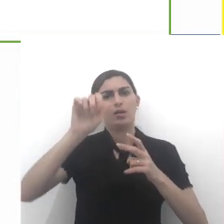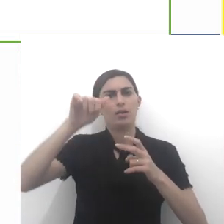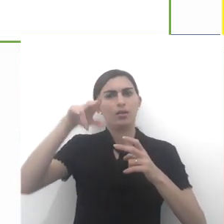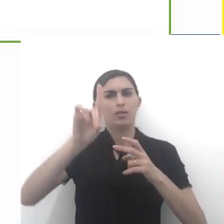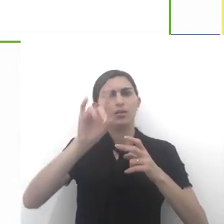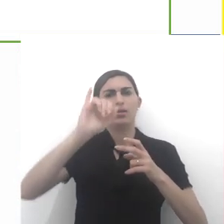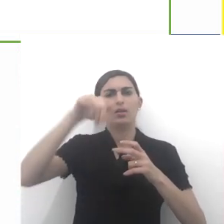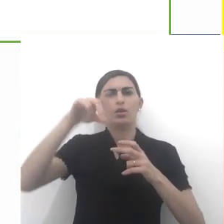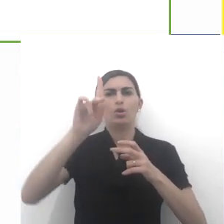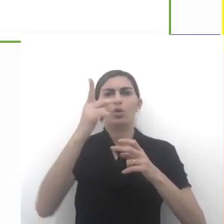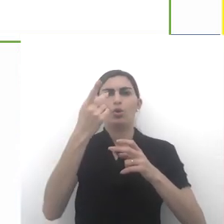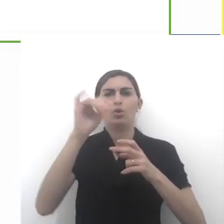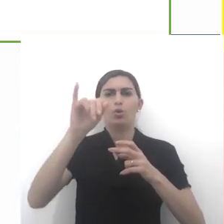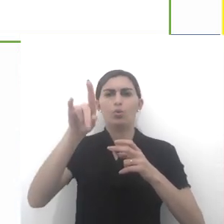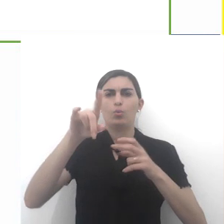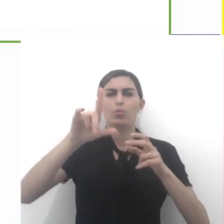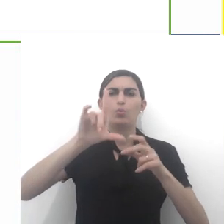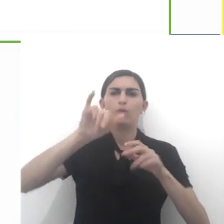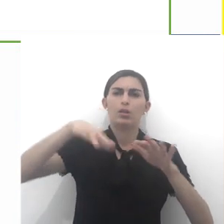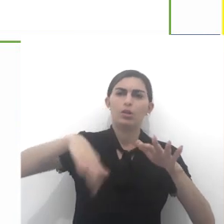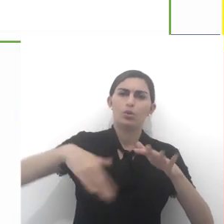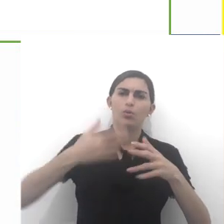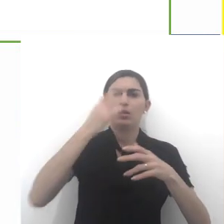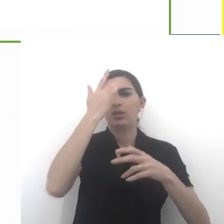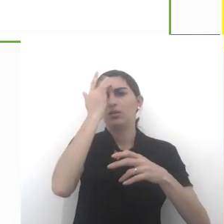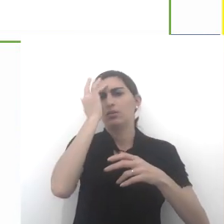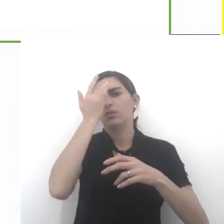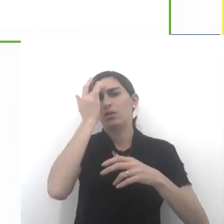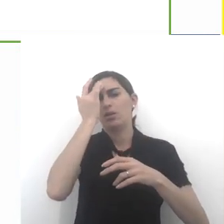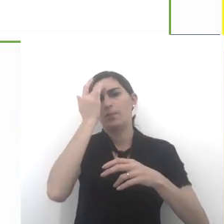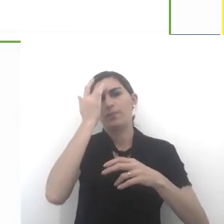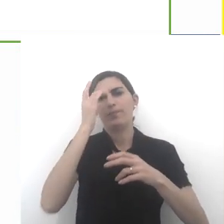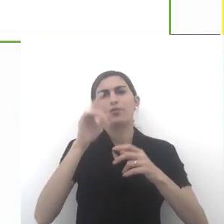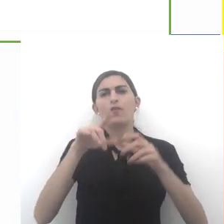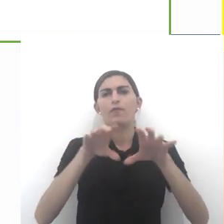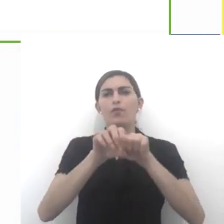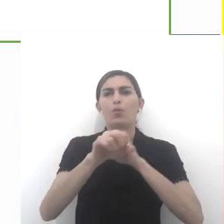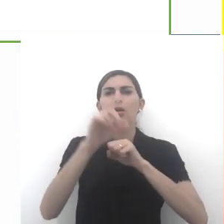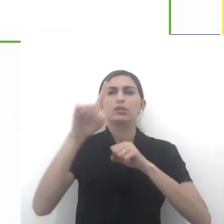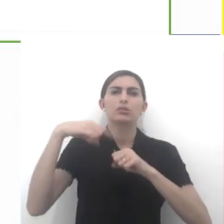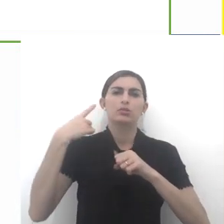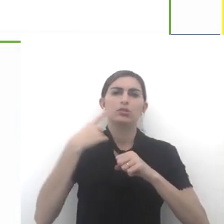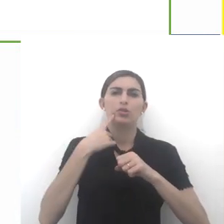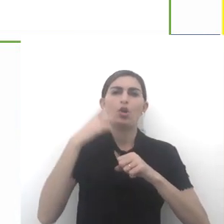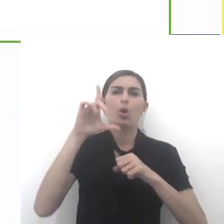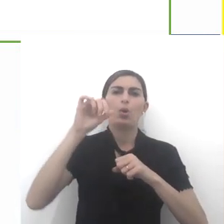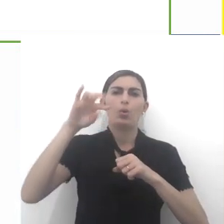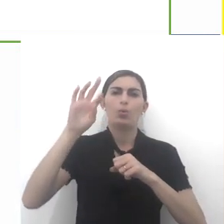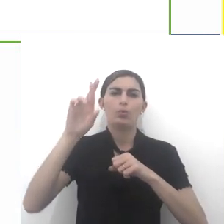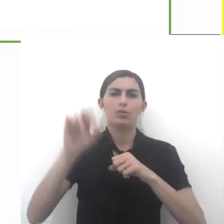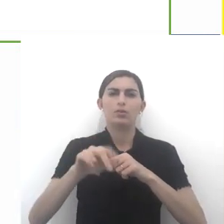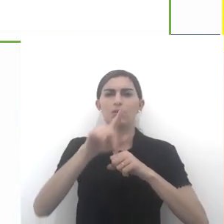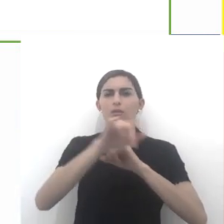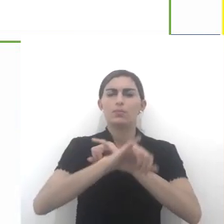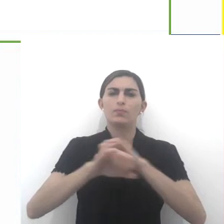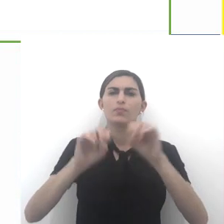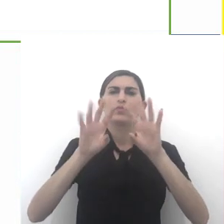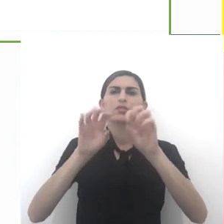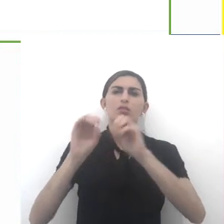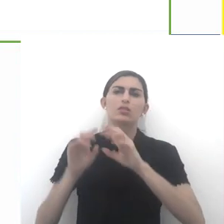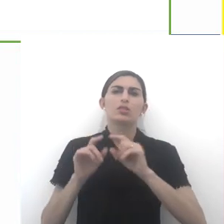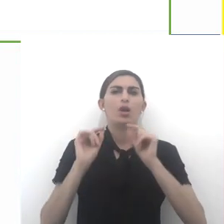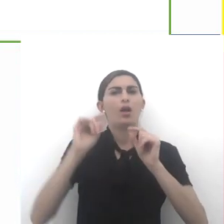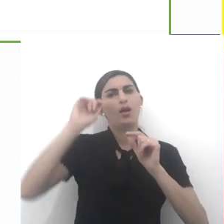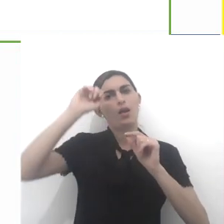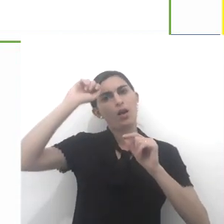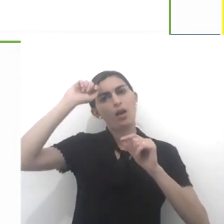aqui Gandhi, hindu, nasceu no litoral da Índia, a Oeste, formado em direito em Londres. Gandhi empregou pela